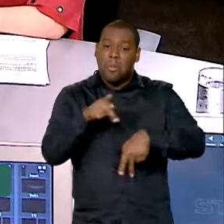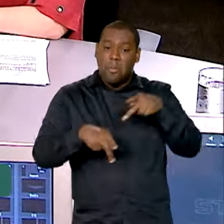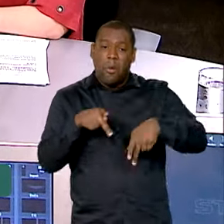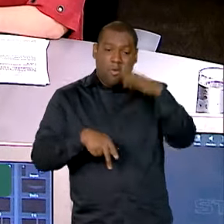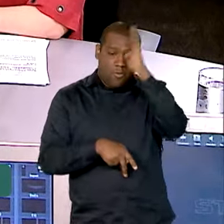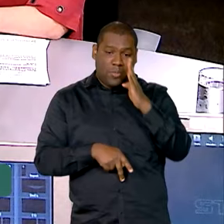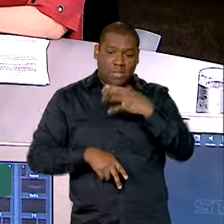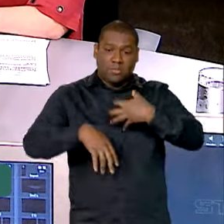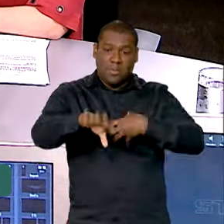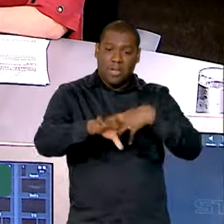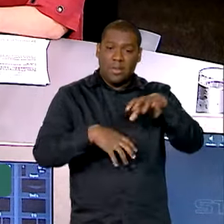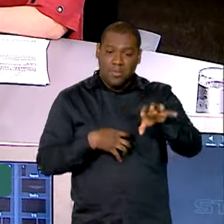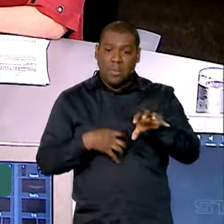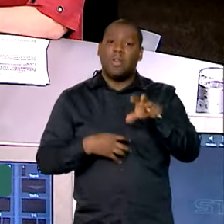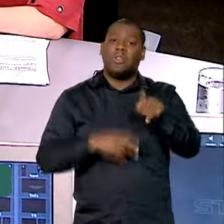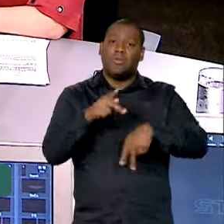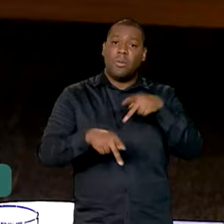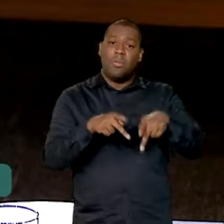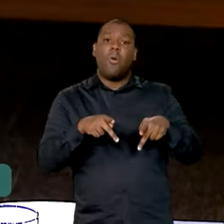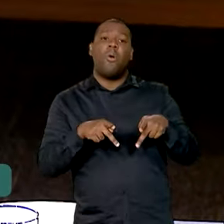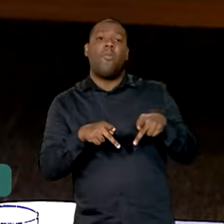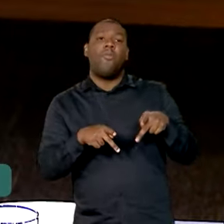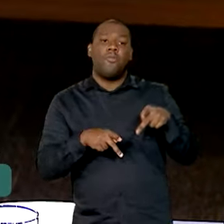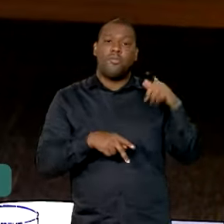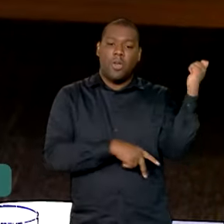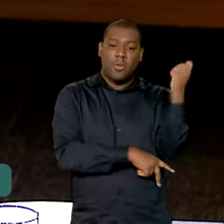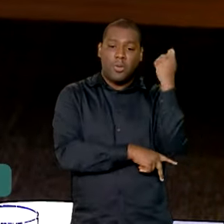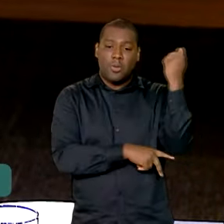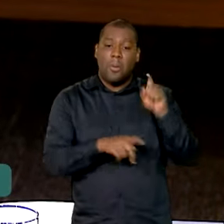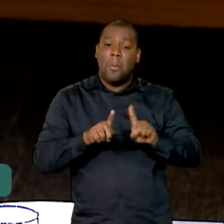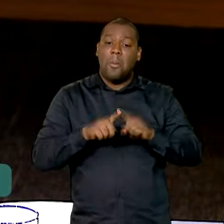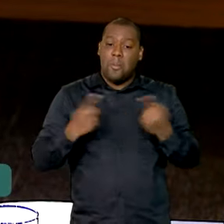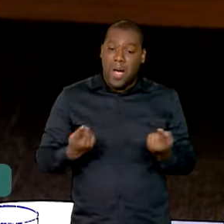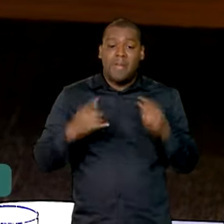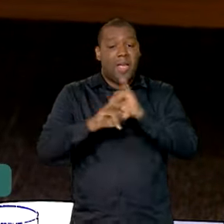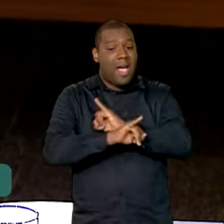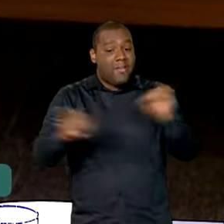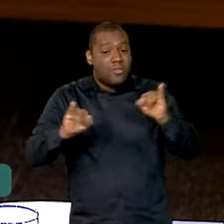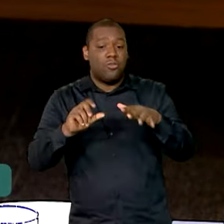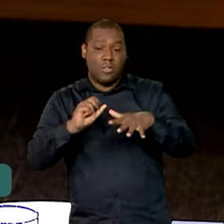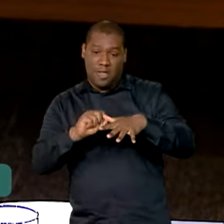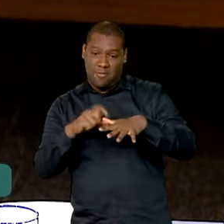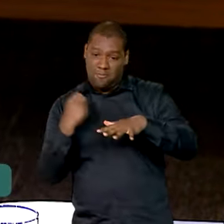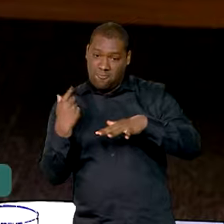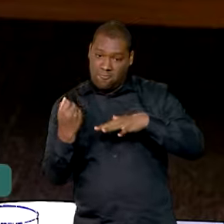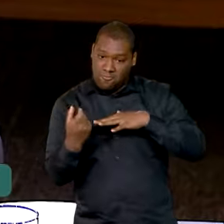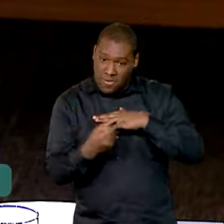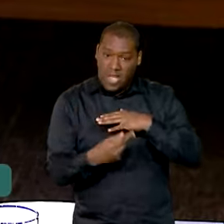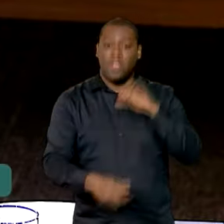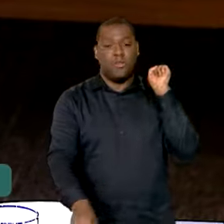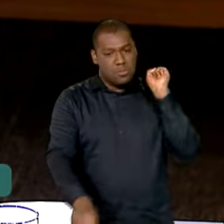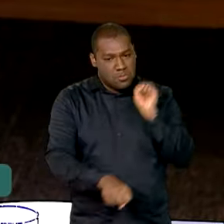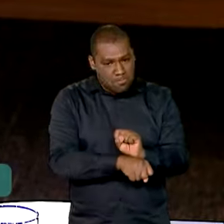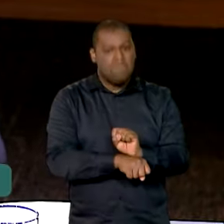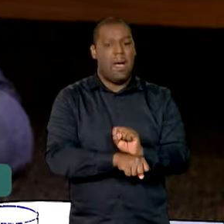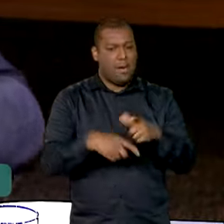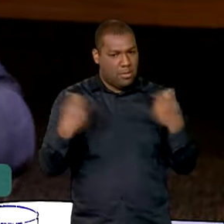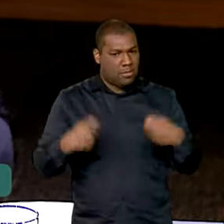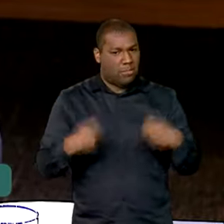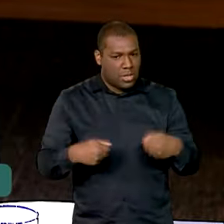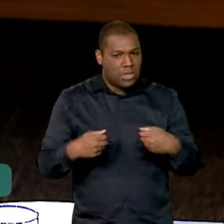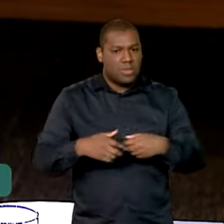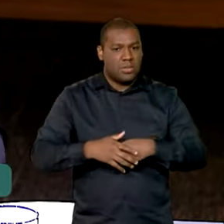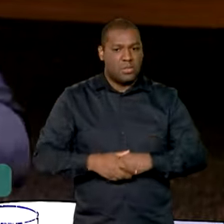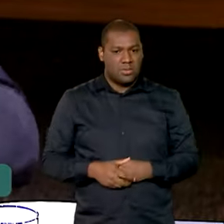mas fez um apelo contra as fake news. Um país que tem os seres humanos com a bondade que tem o Brasil